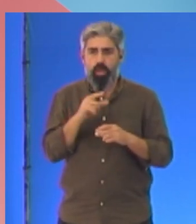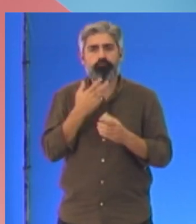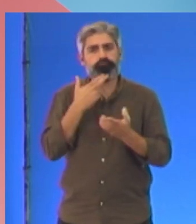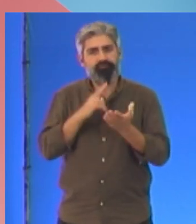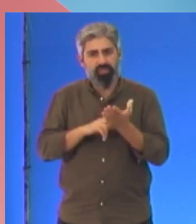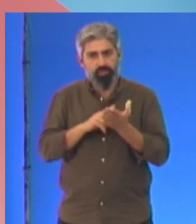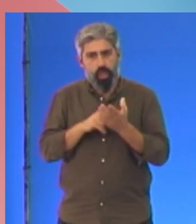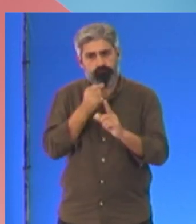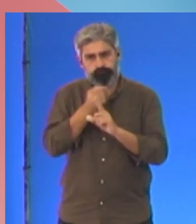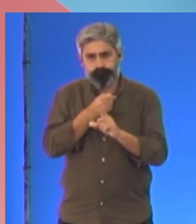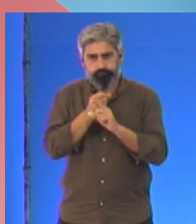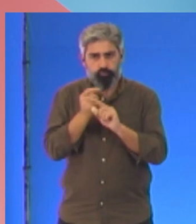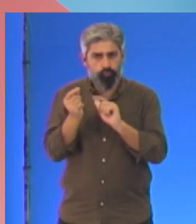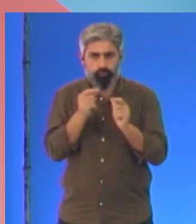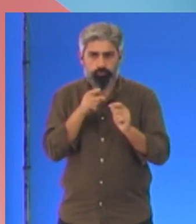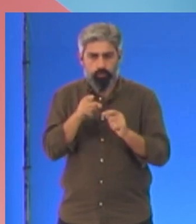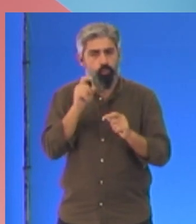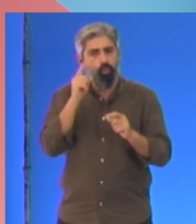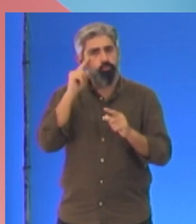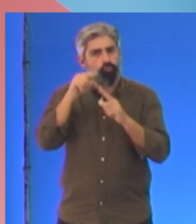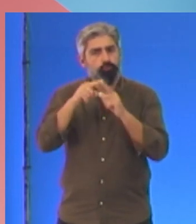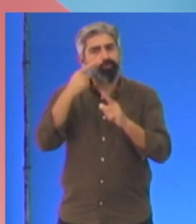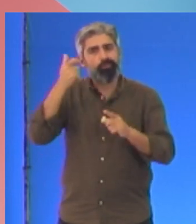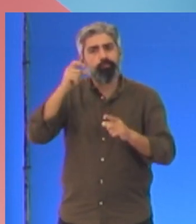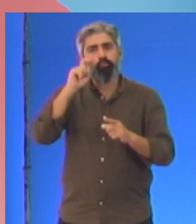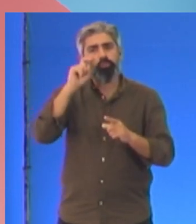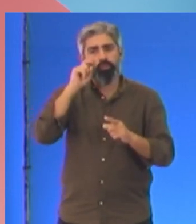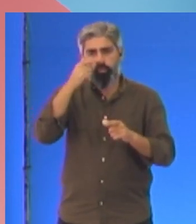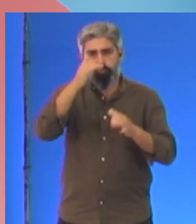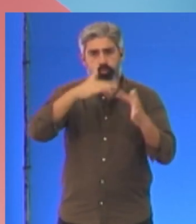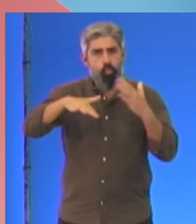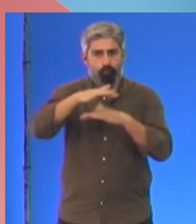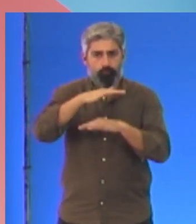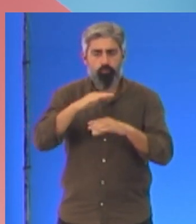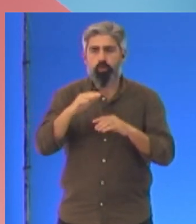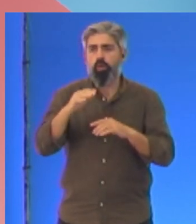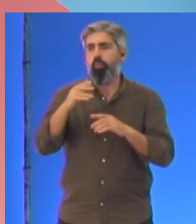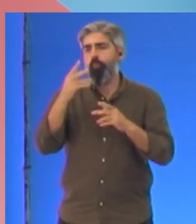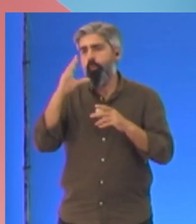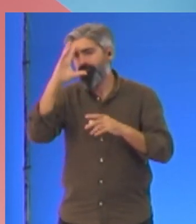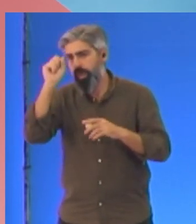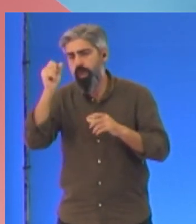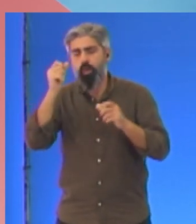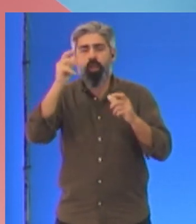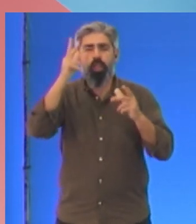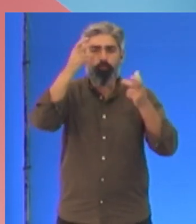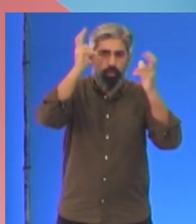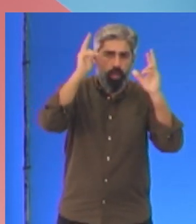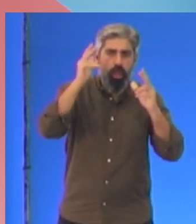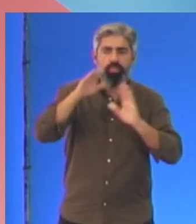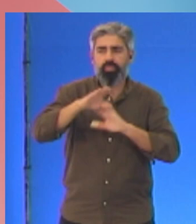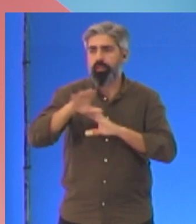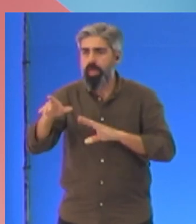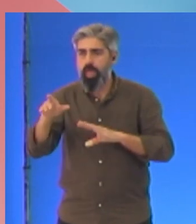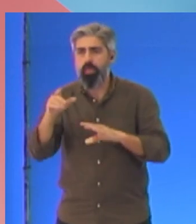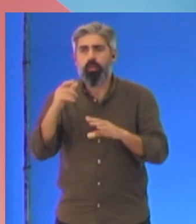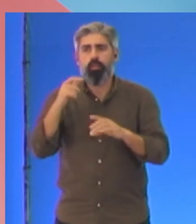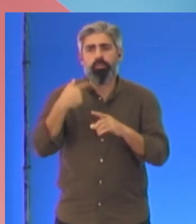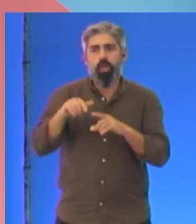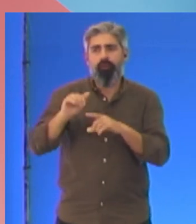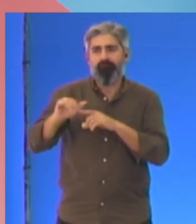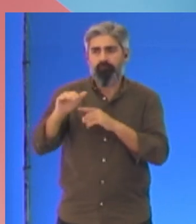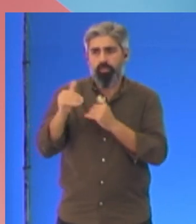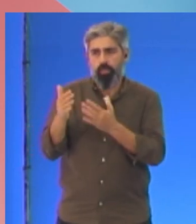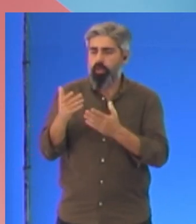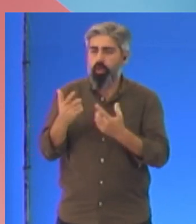impostos para proteger o povo. E venha ao Governo, venham os liberais, venha à direita a defender os seus privilégios fiscais que terão pela frente uma